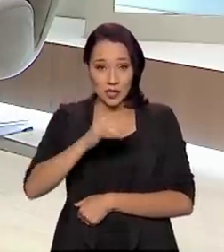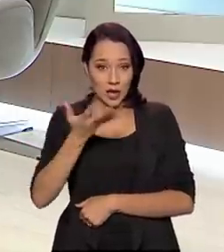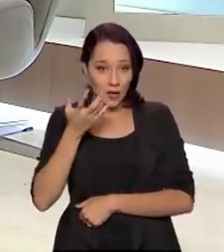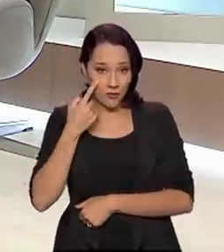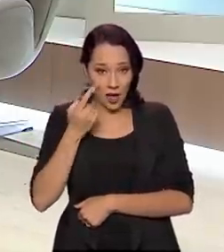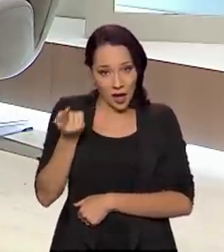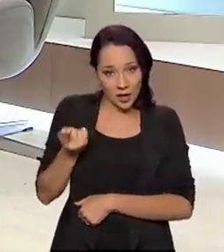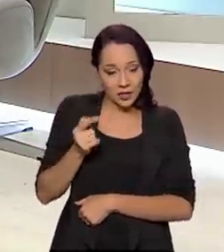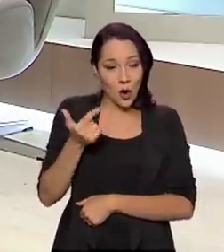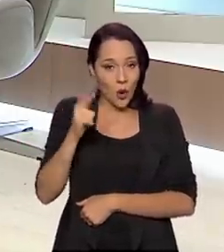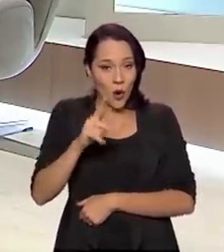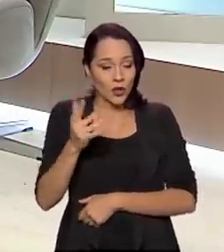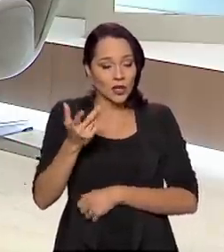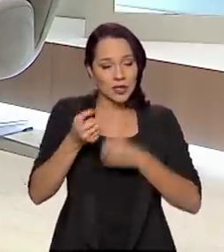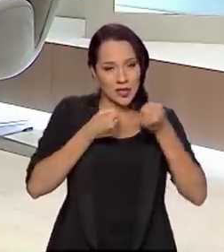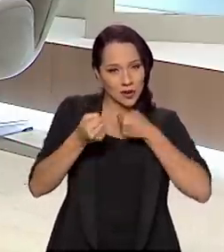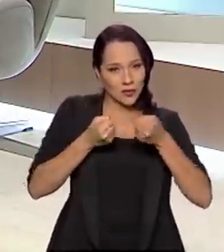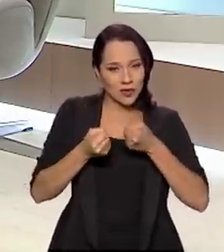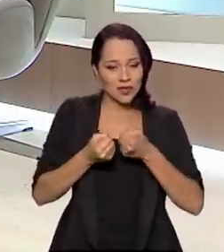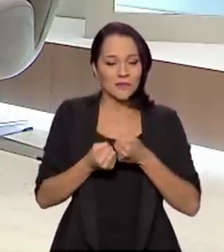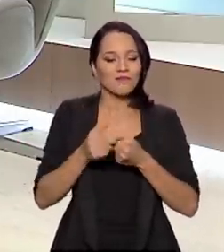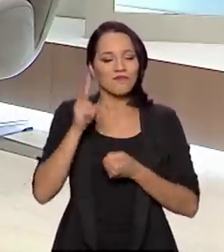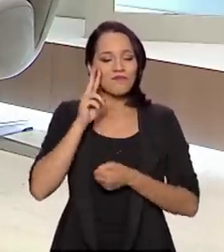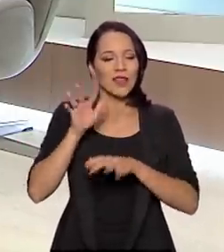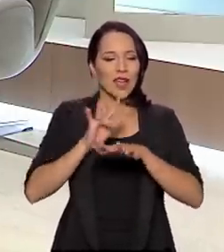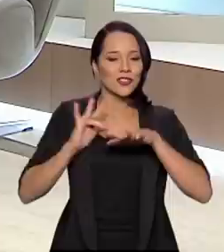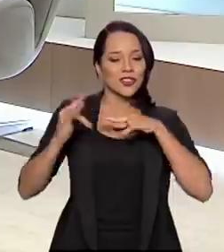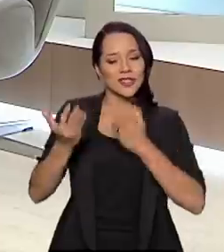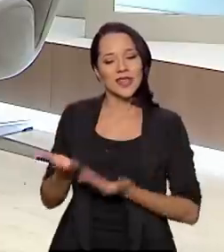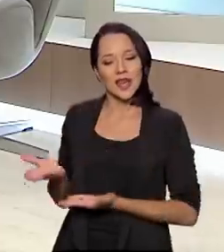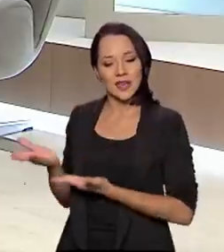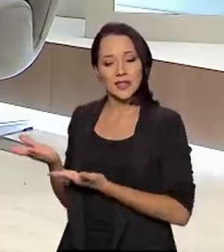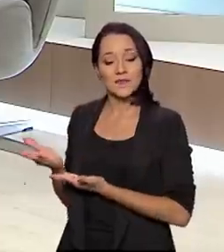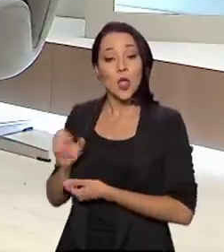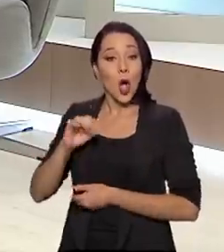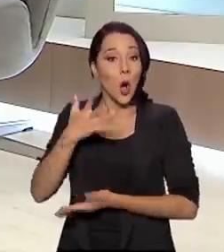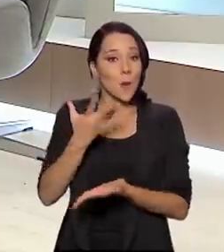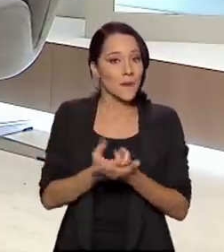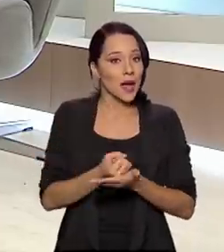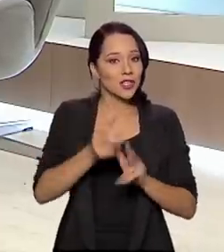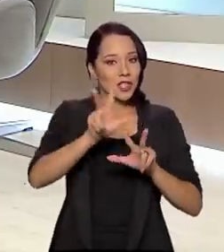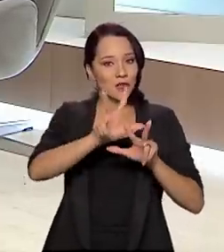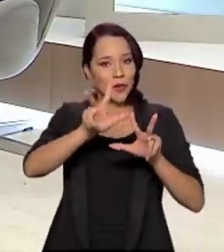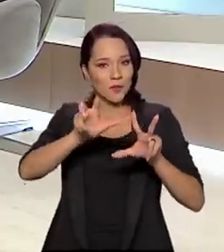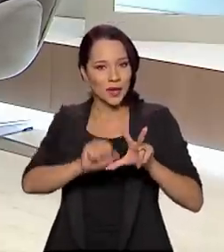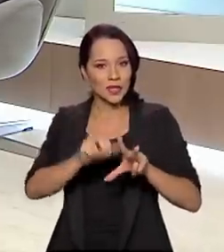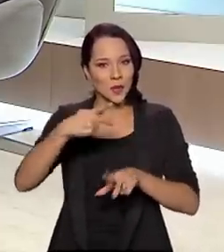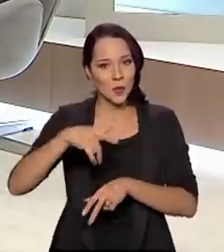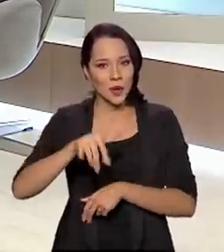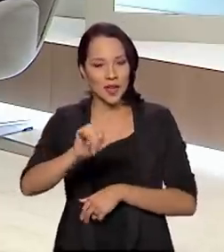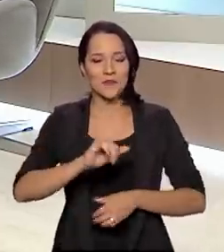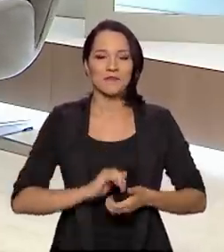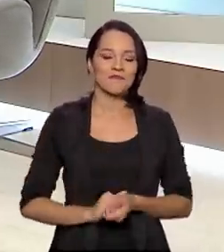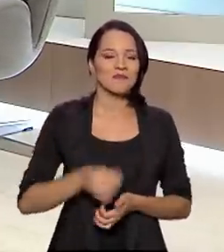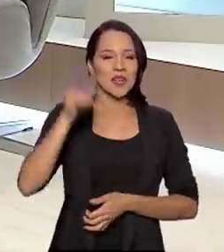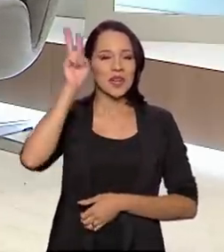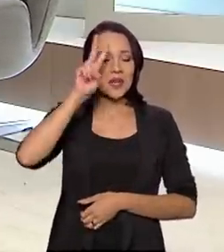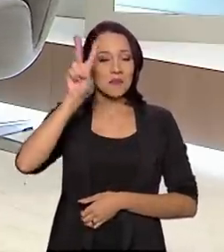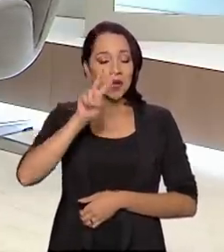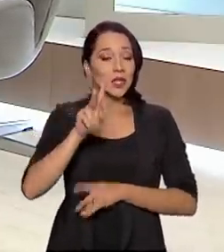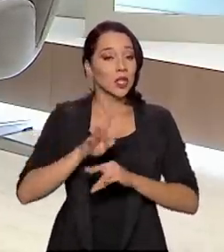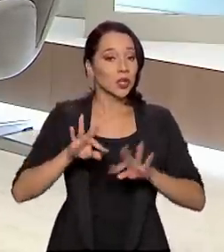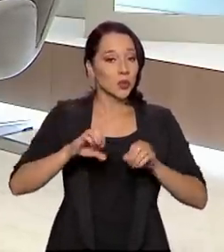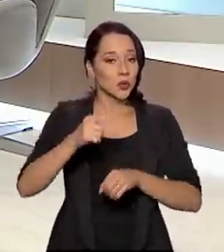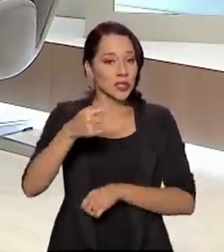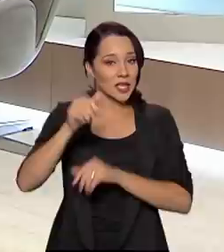rever esta ou outras entrevistas, siga as nossas redes sociais ou baixe o TV Brasil Play. Lembrando que a cobertura